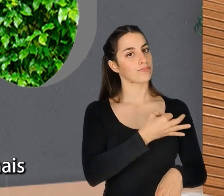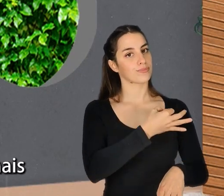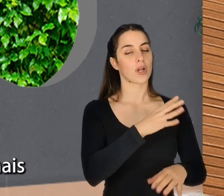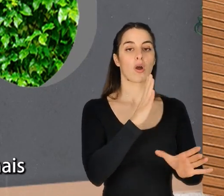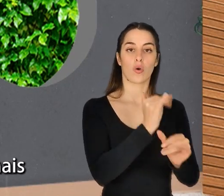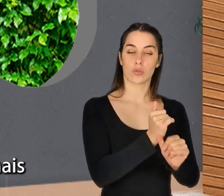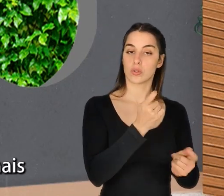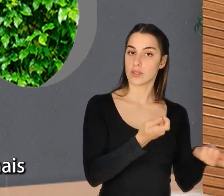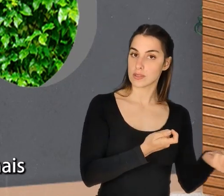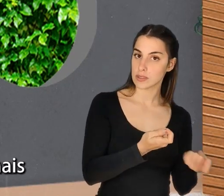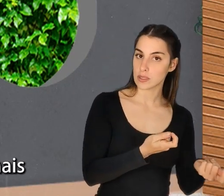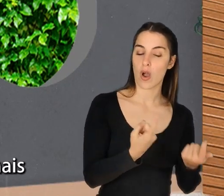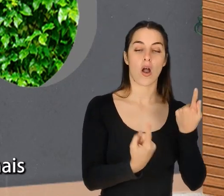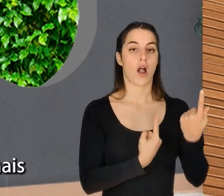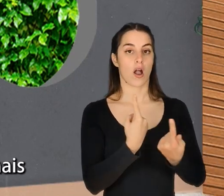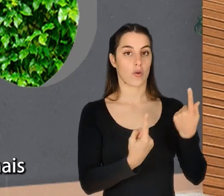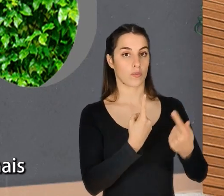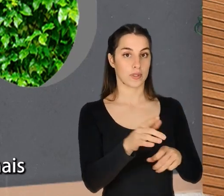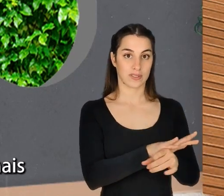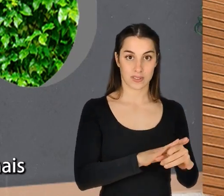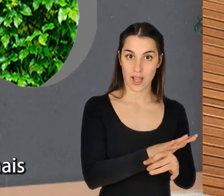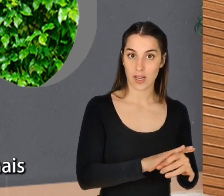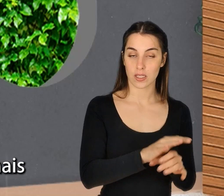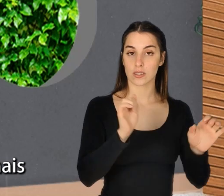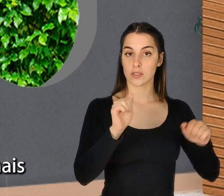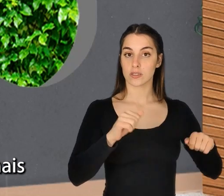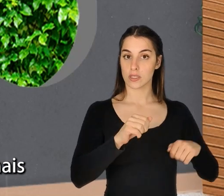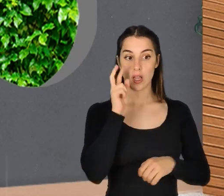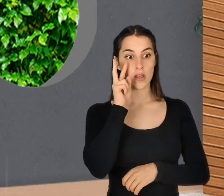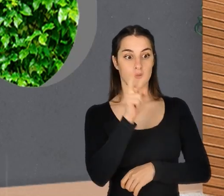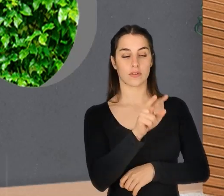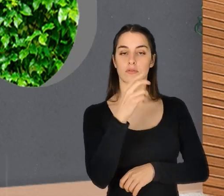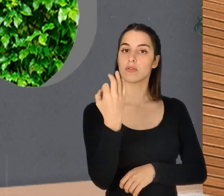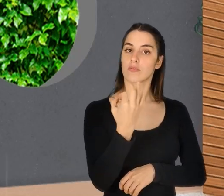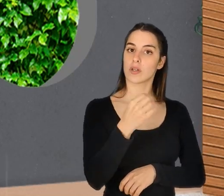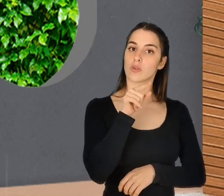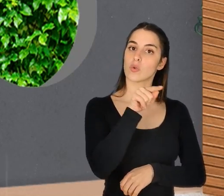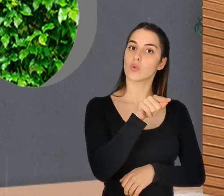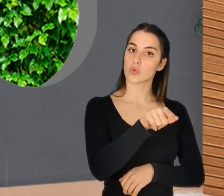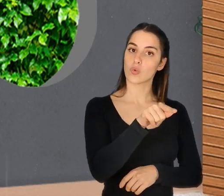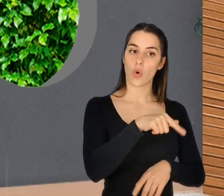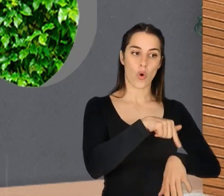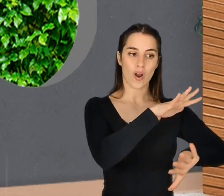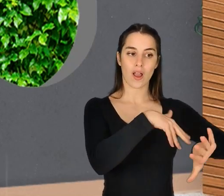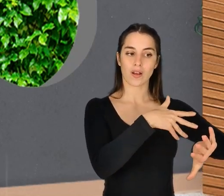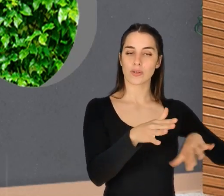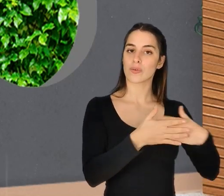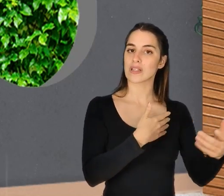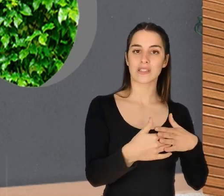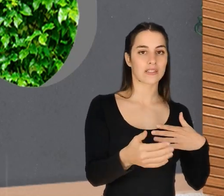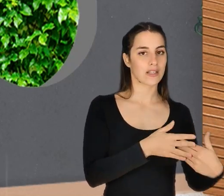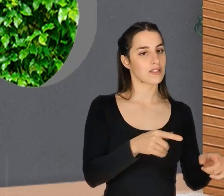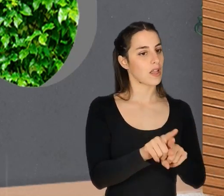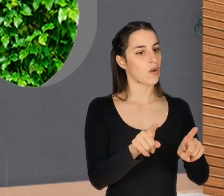Em outras organizações, em outros... Em alguns setores, é visto cada vez mais que tu és movido não por horário, mas